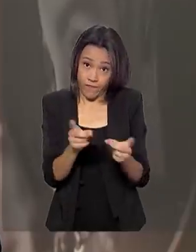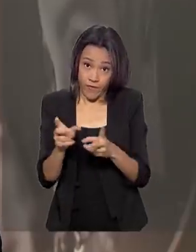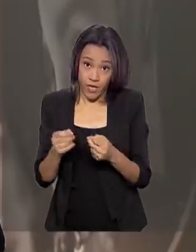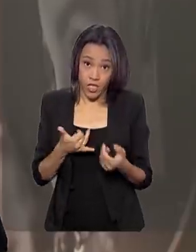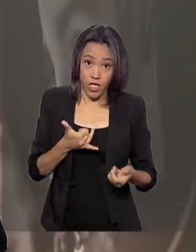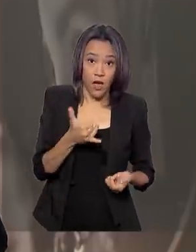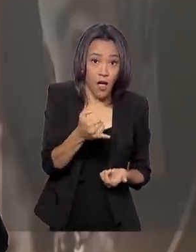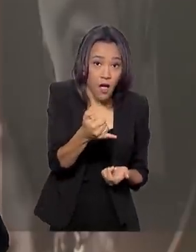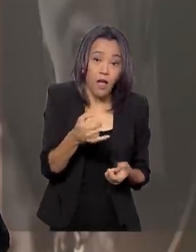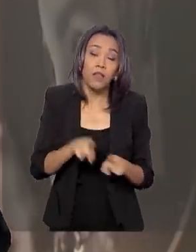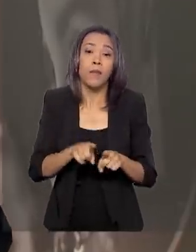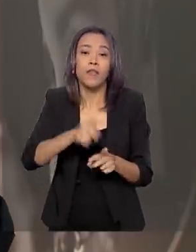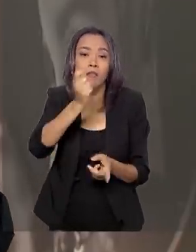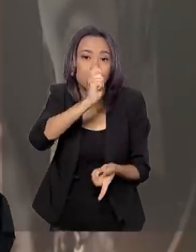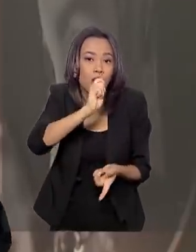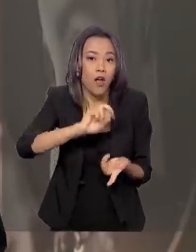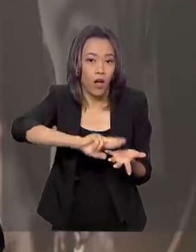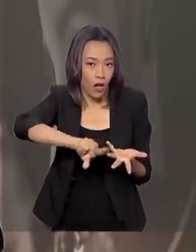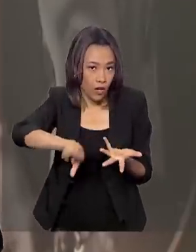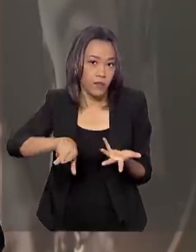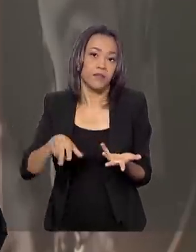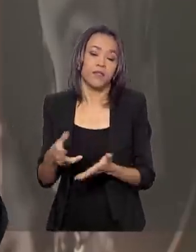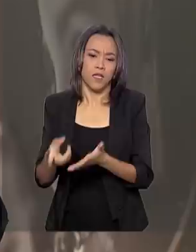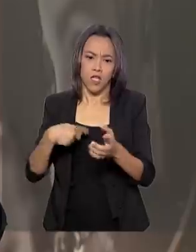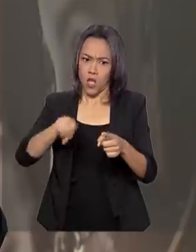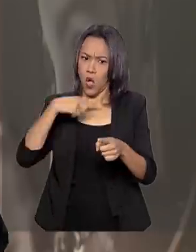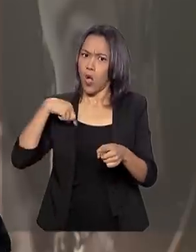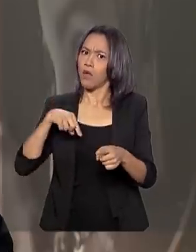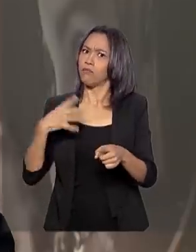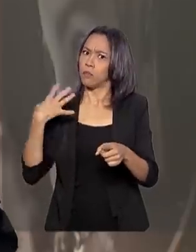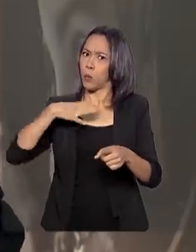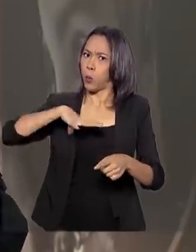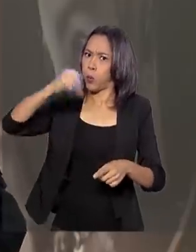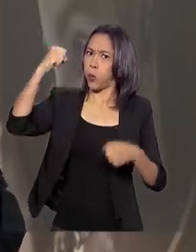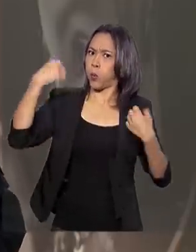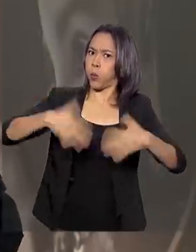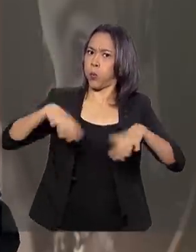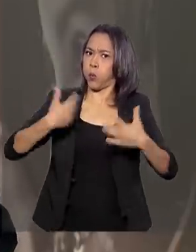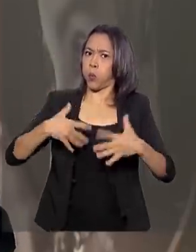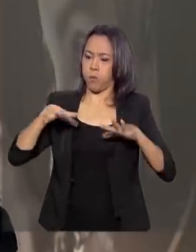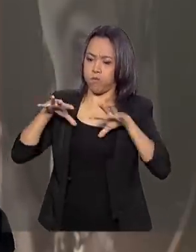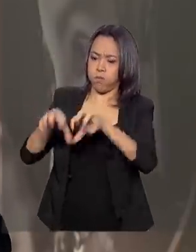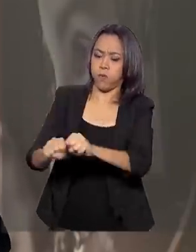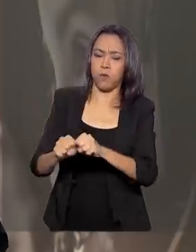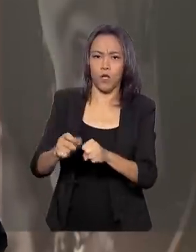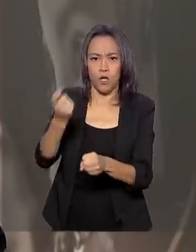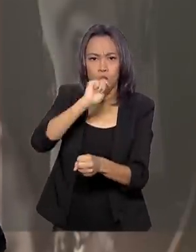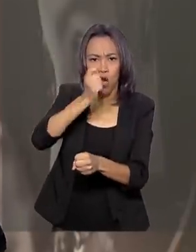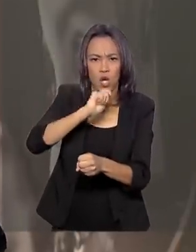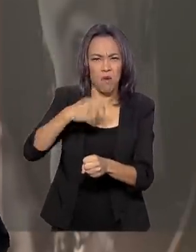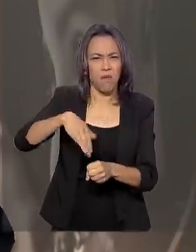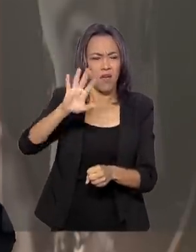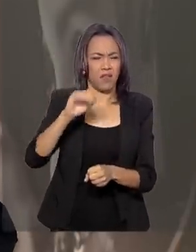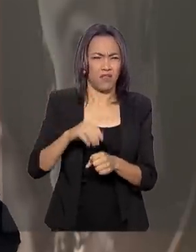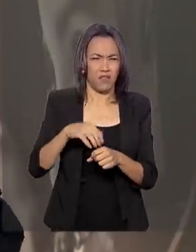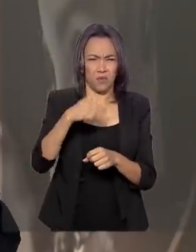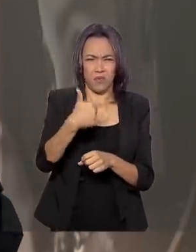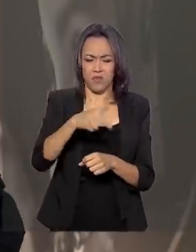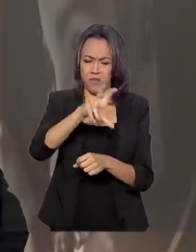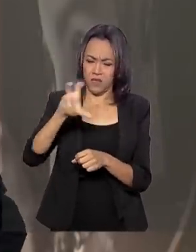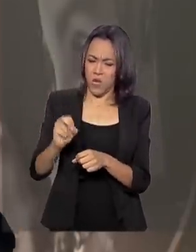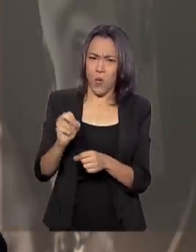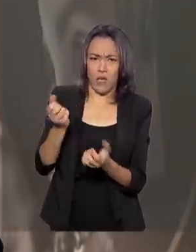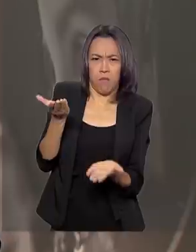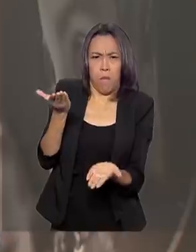2019, nós tivemos recordes de apreensão de drogas, foram mais de 350 toneladas de drogas, disso